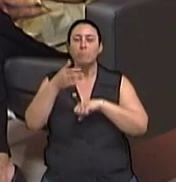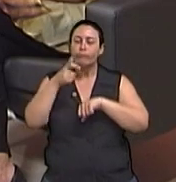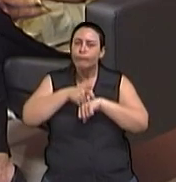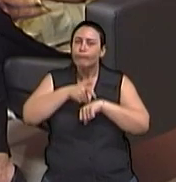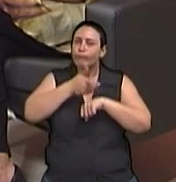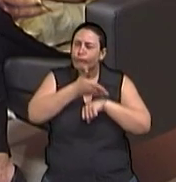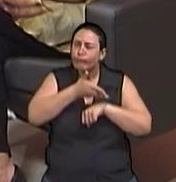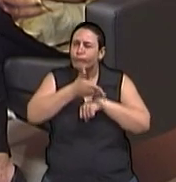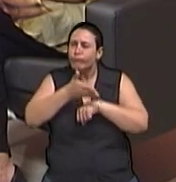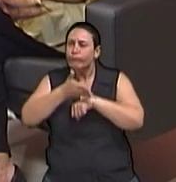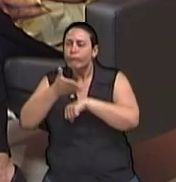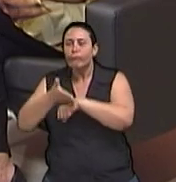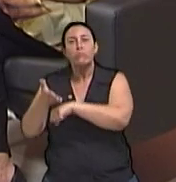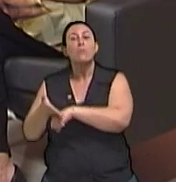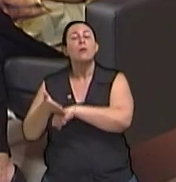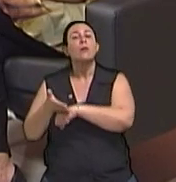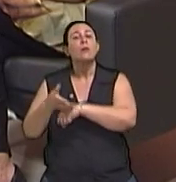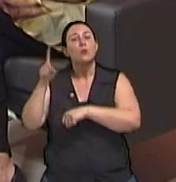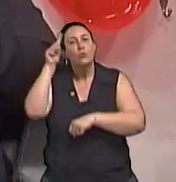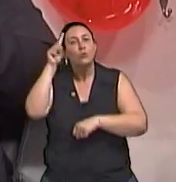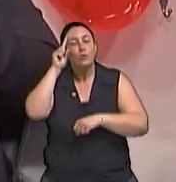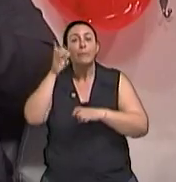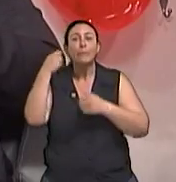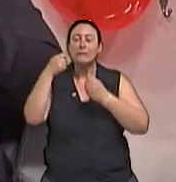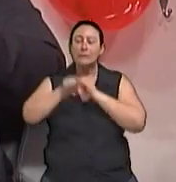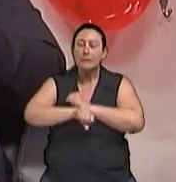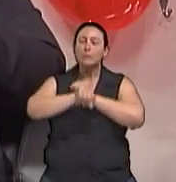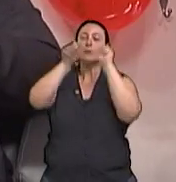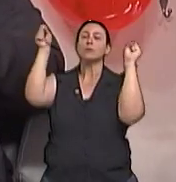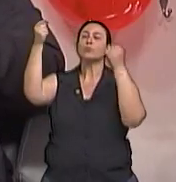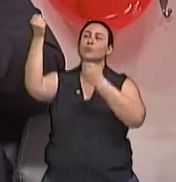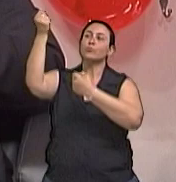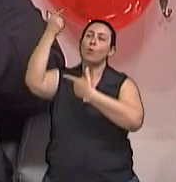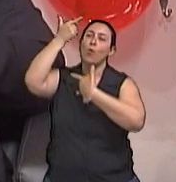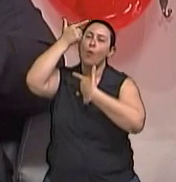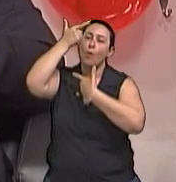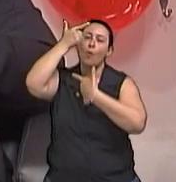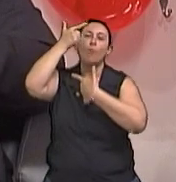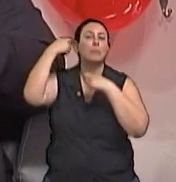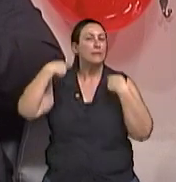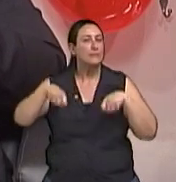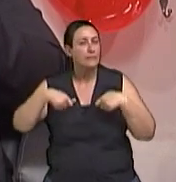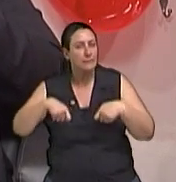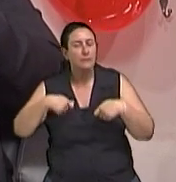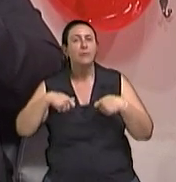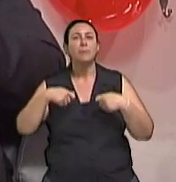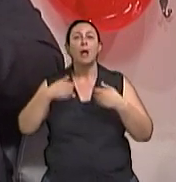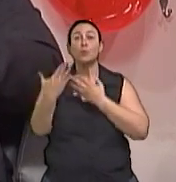Se expor de manhã à luz solar, Ah, ok. Então, aquela primeira hora da manhã, né?